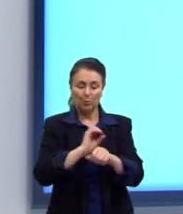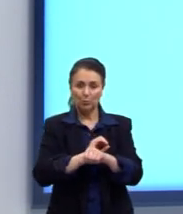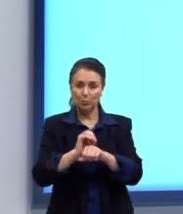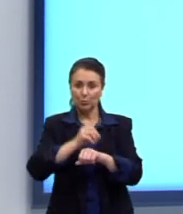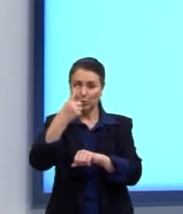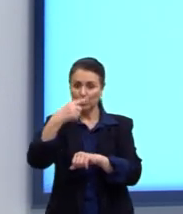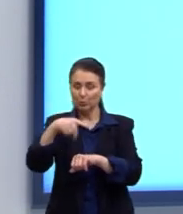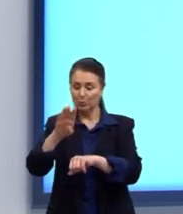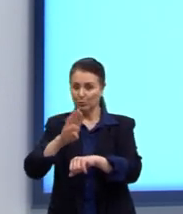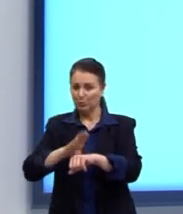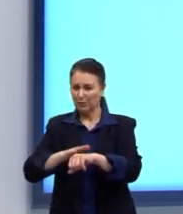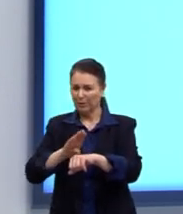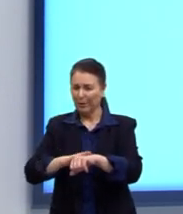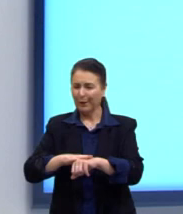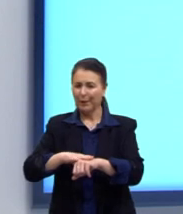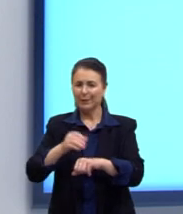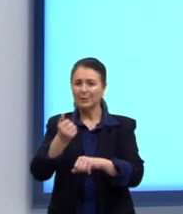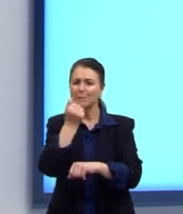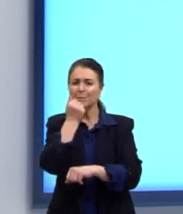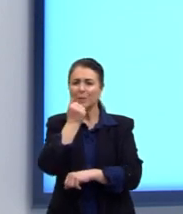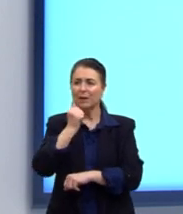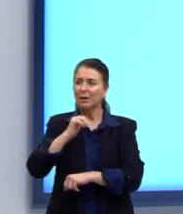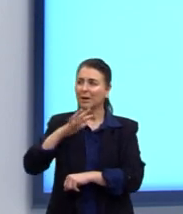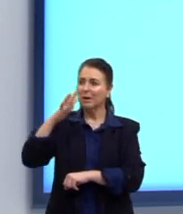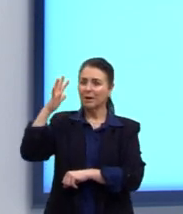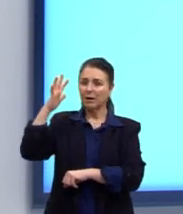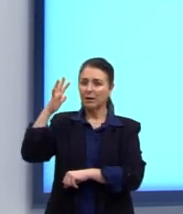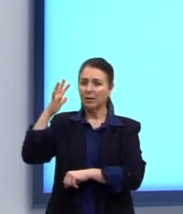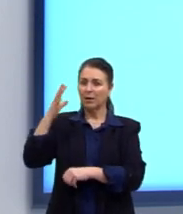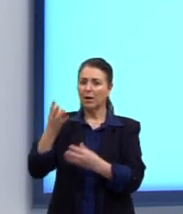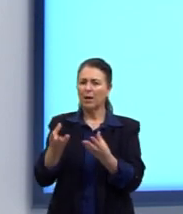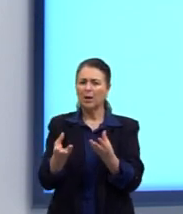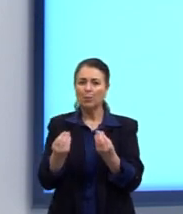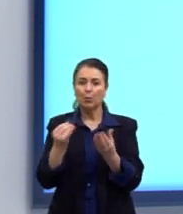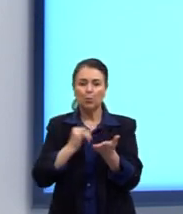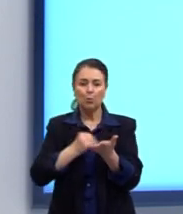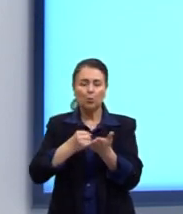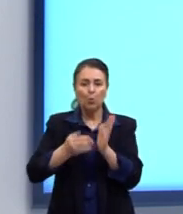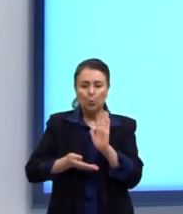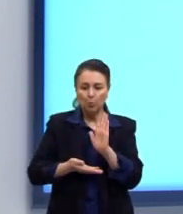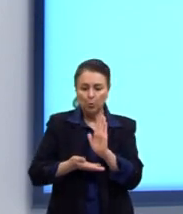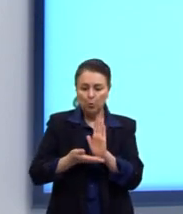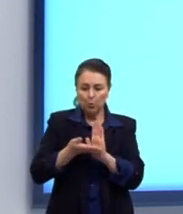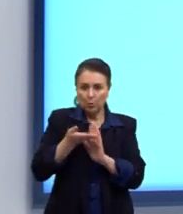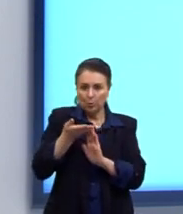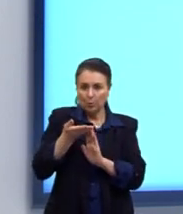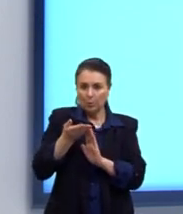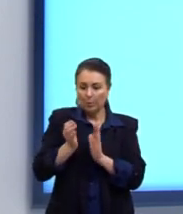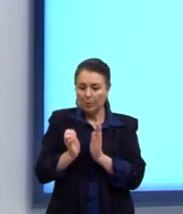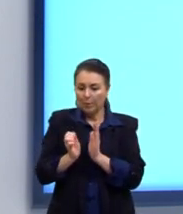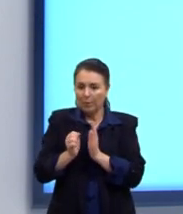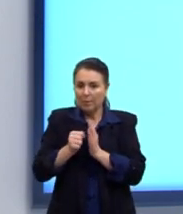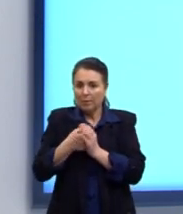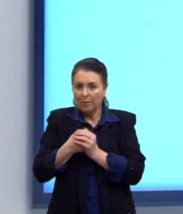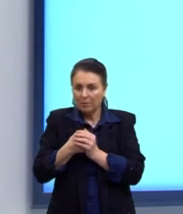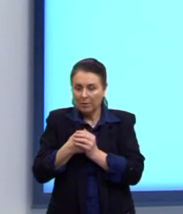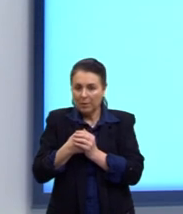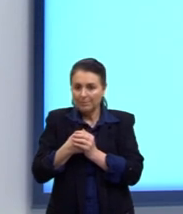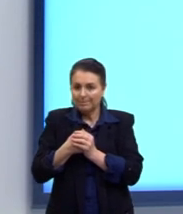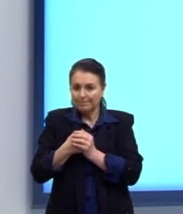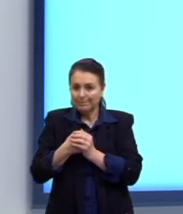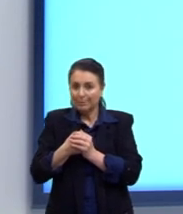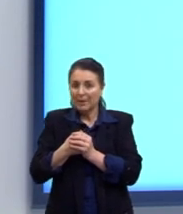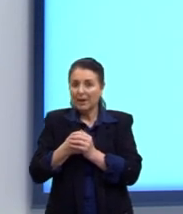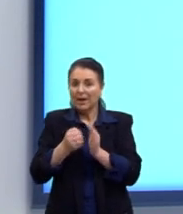metais e pedras preciosas eram altíssimos. Para burlar esse esquema, imagens de